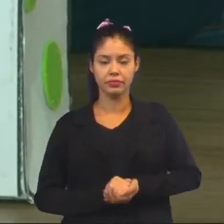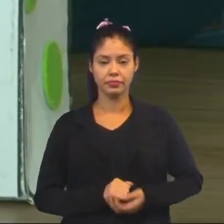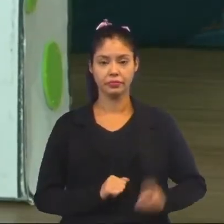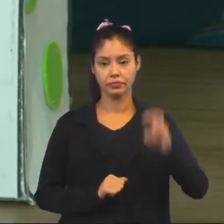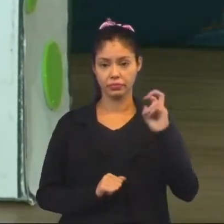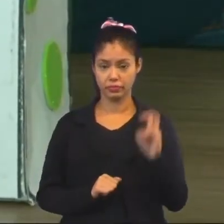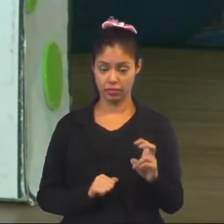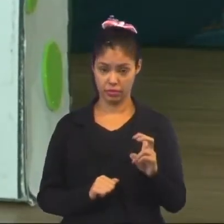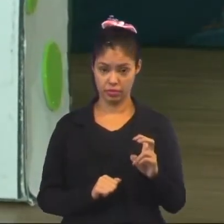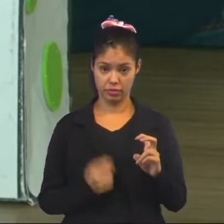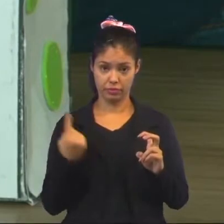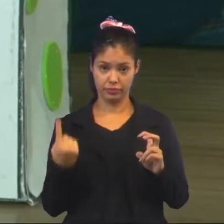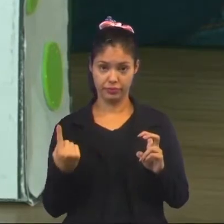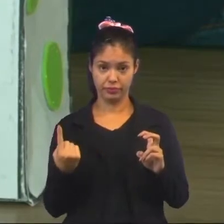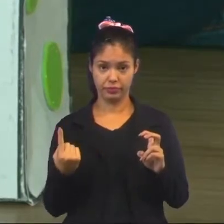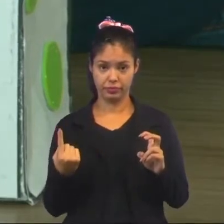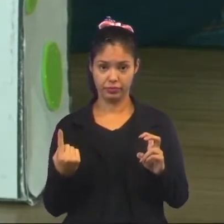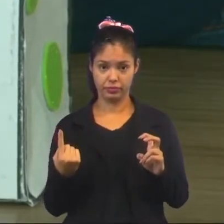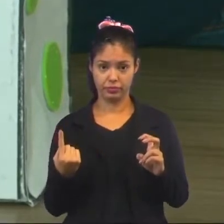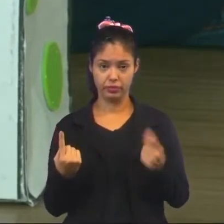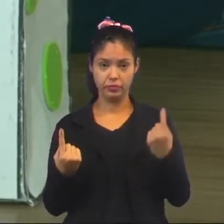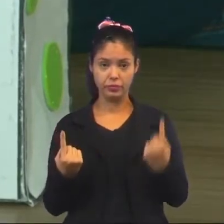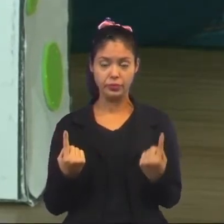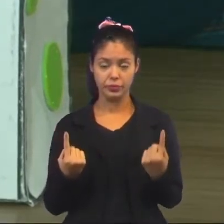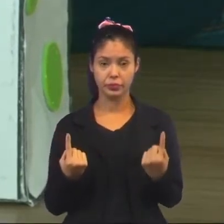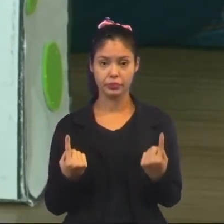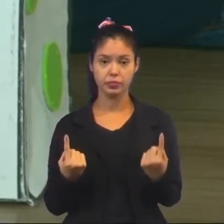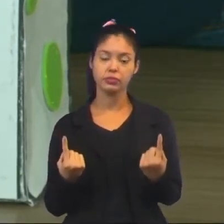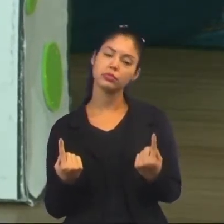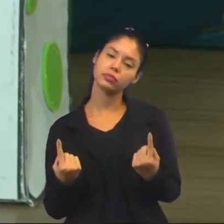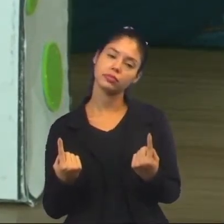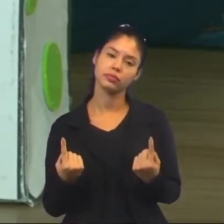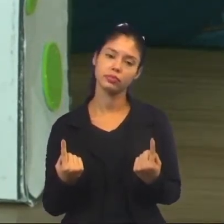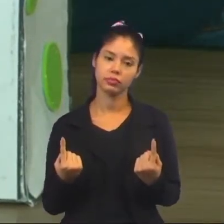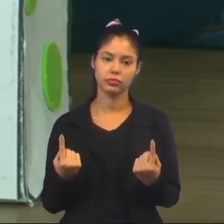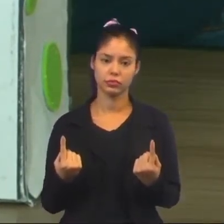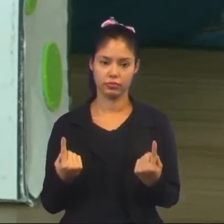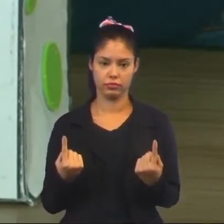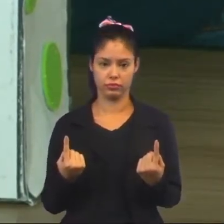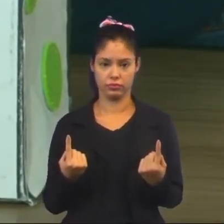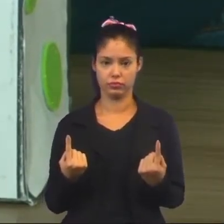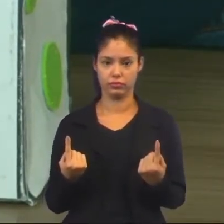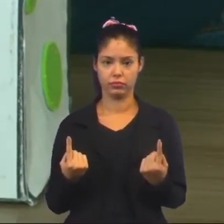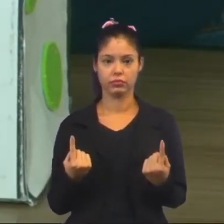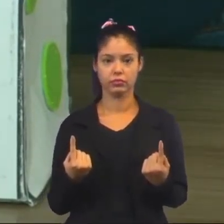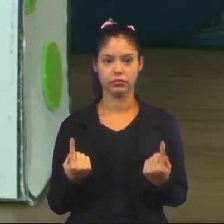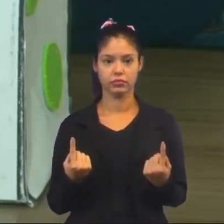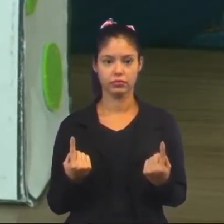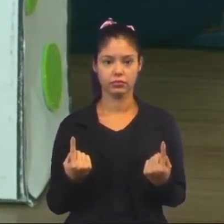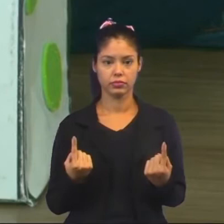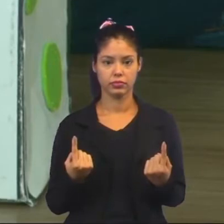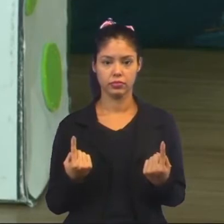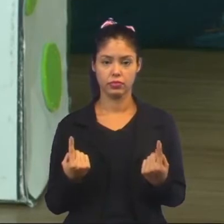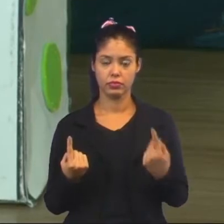eu posso montar 1 com 5, 1 com 1, 1 com